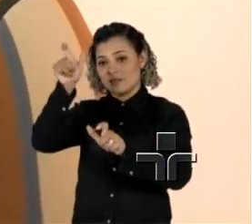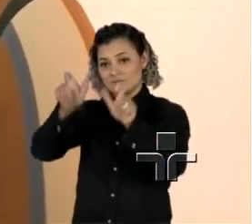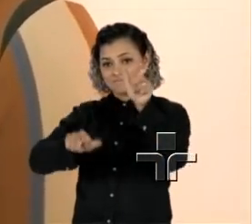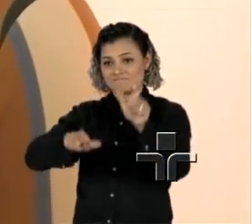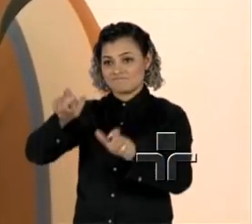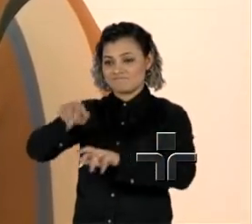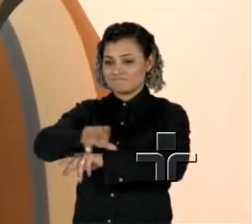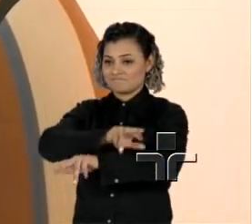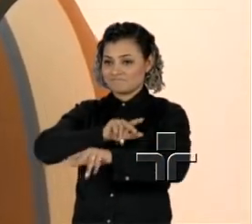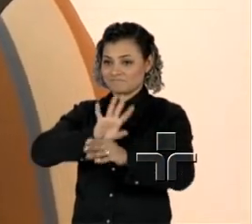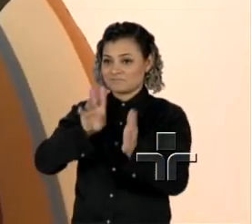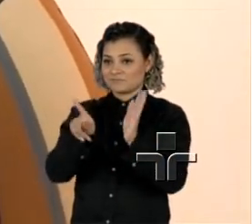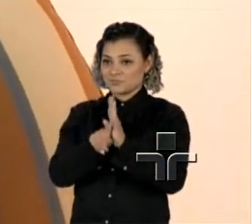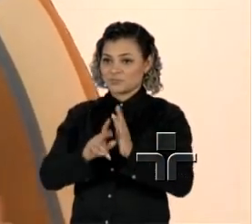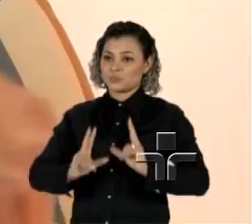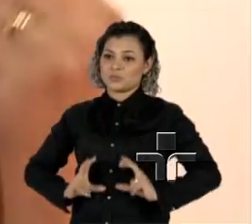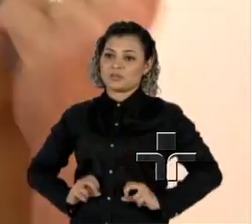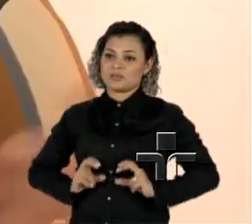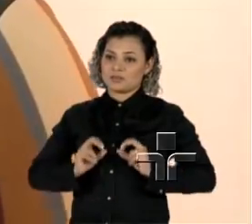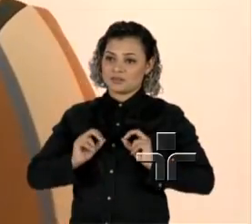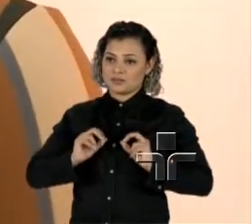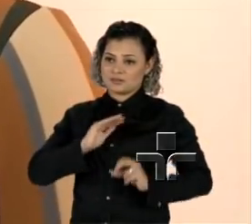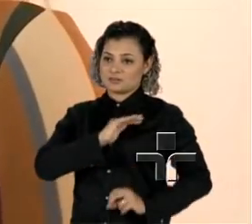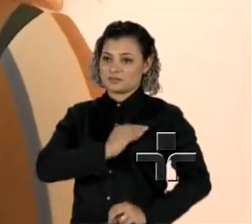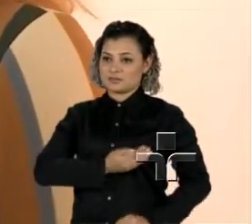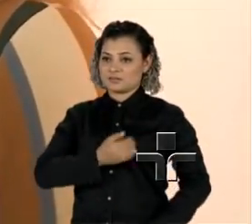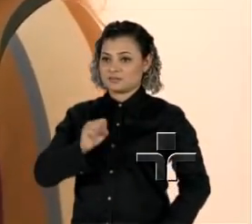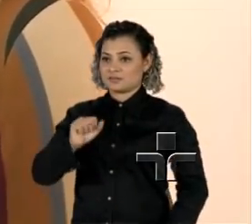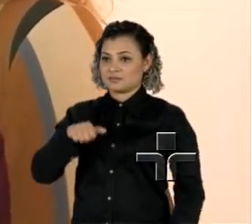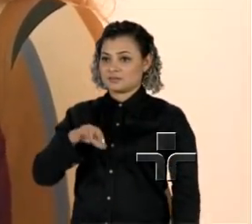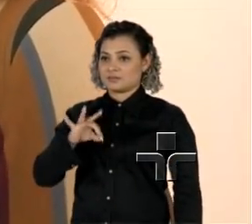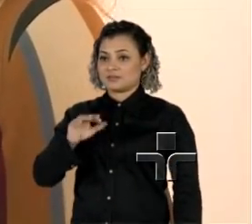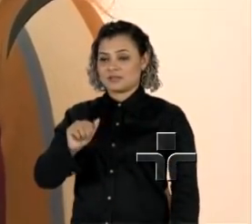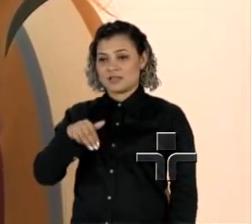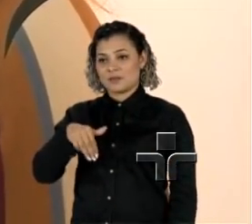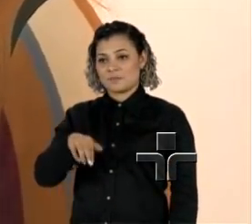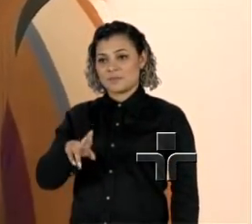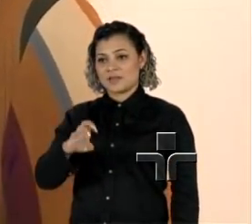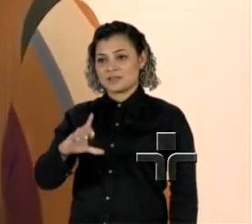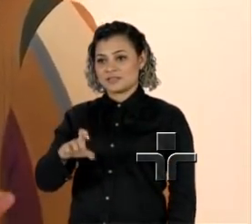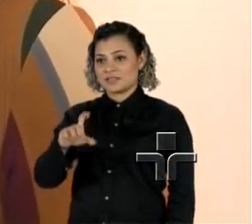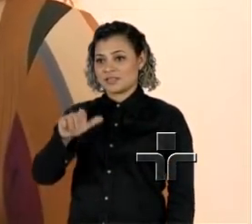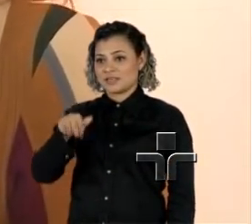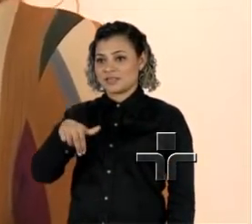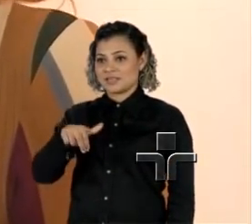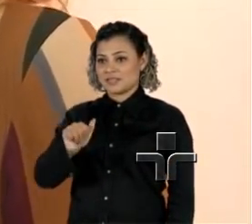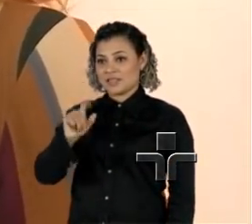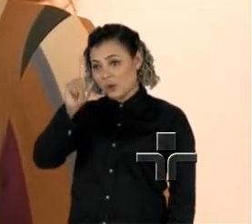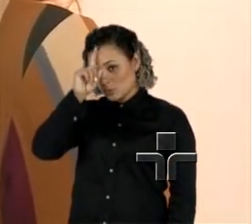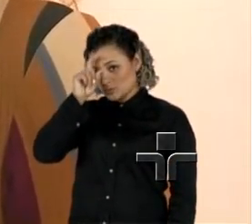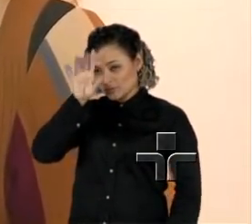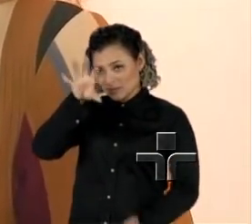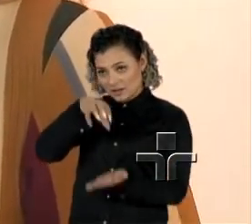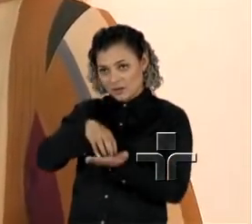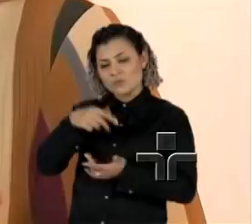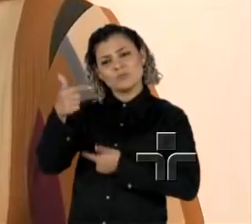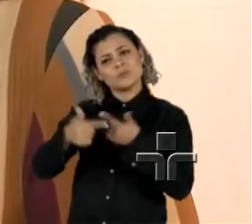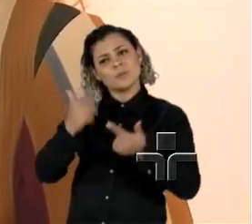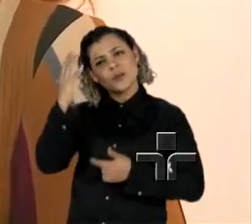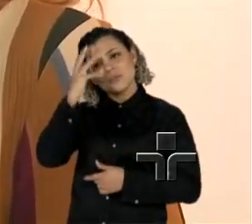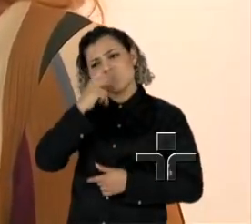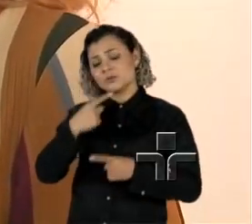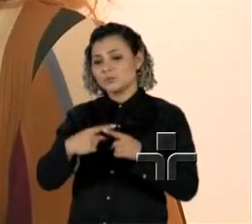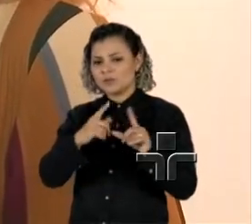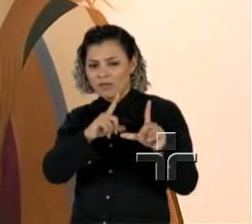do Hospital Santa Marcelina. E foi um trabalho muito lindo, porque